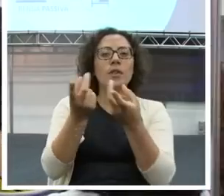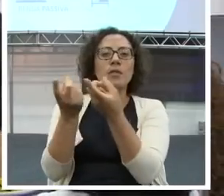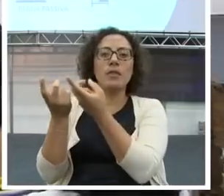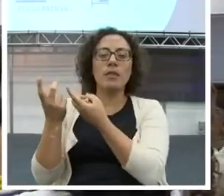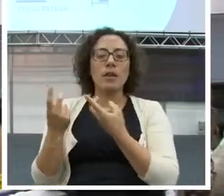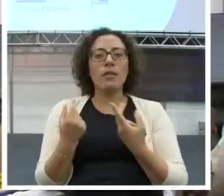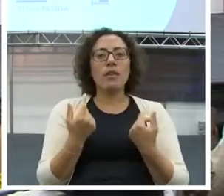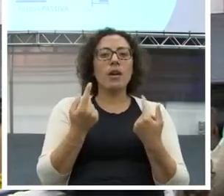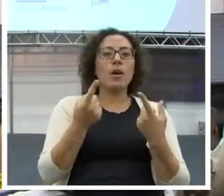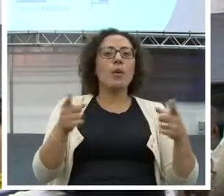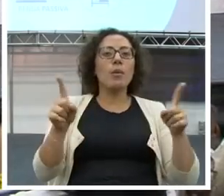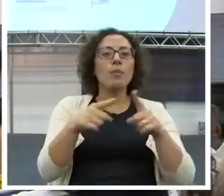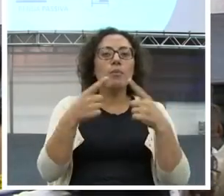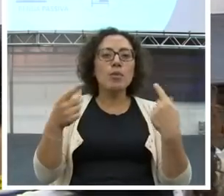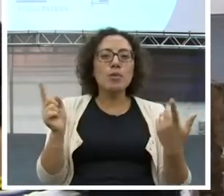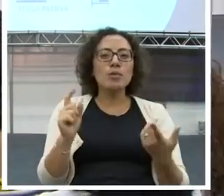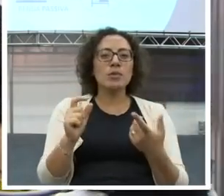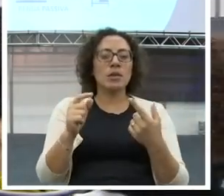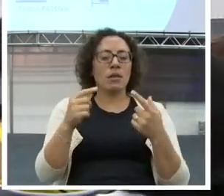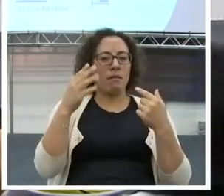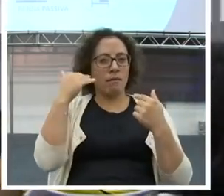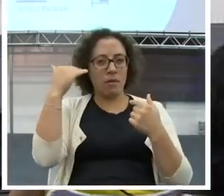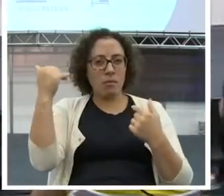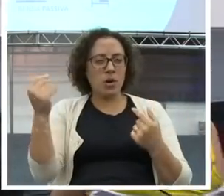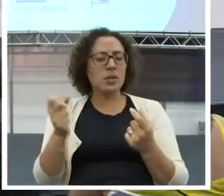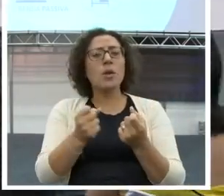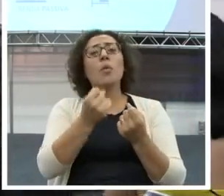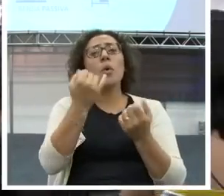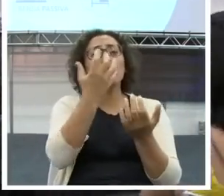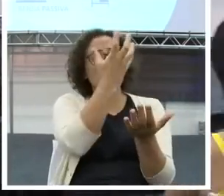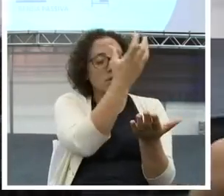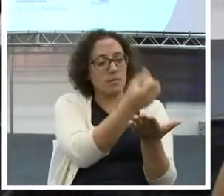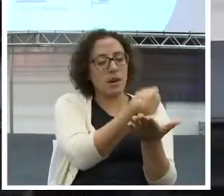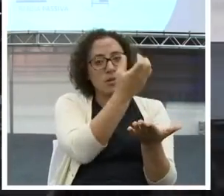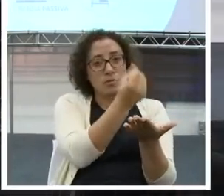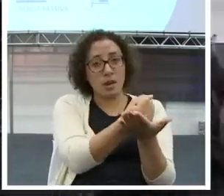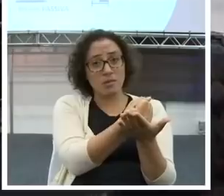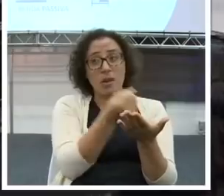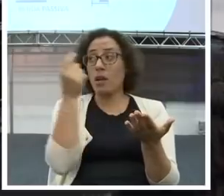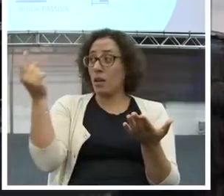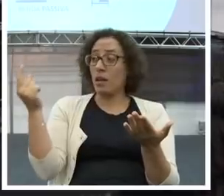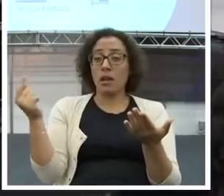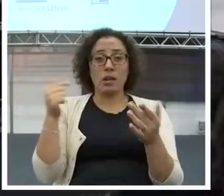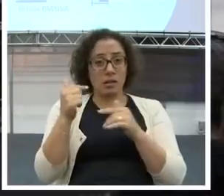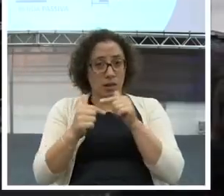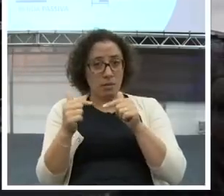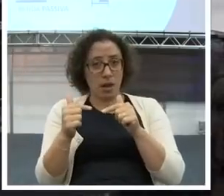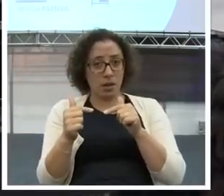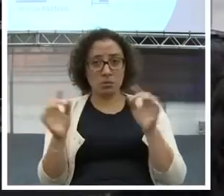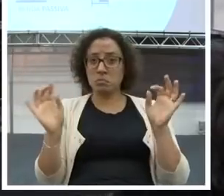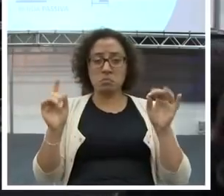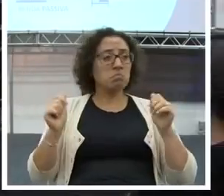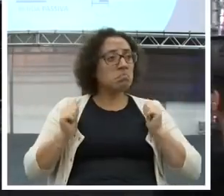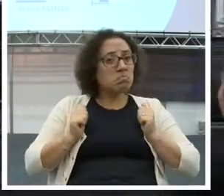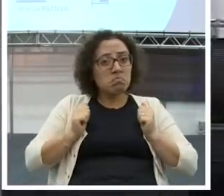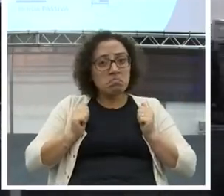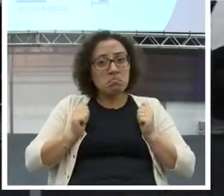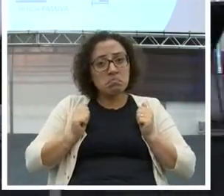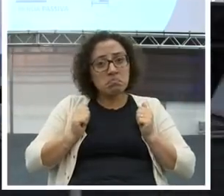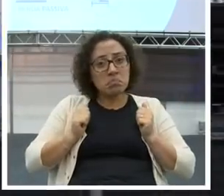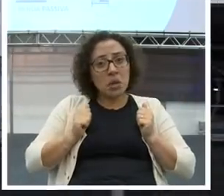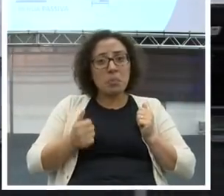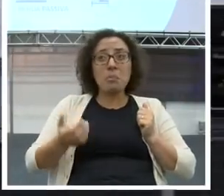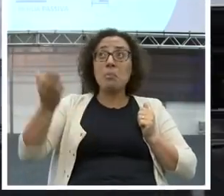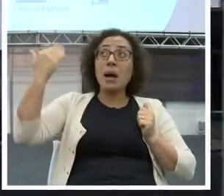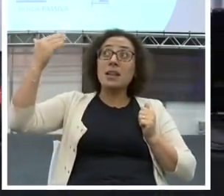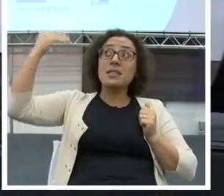feitos da música detalhes? Da música emoções? Milhares. E ele ganha. Ele está trabalhando para aquilo? Não, fez 50